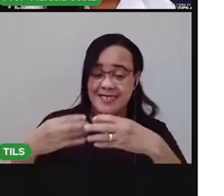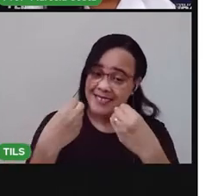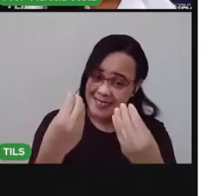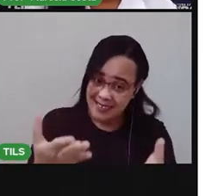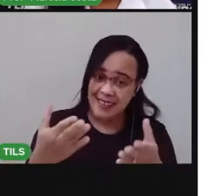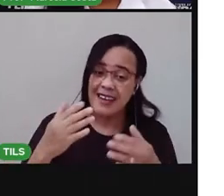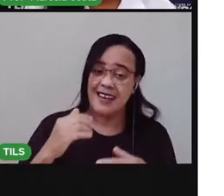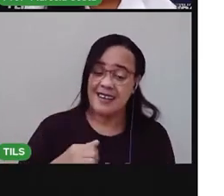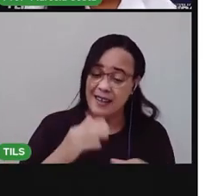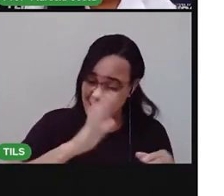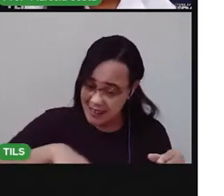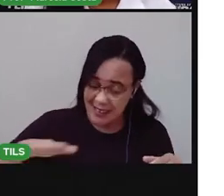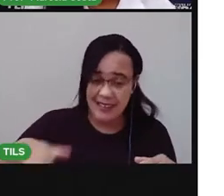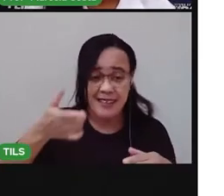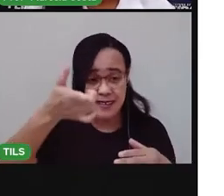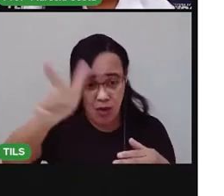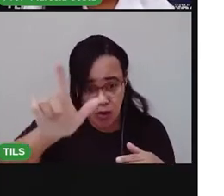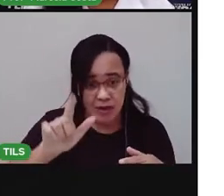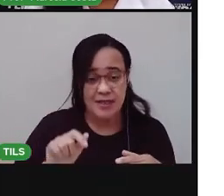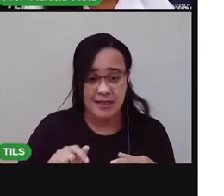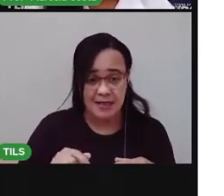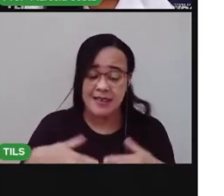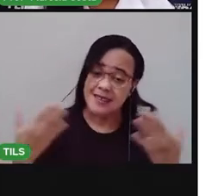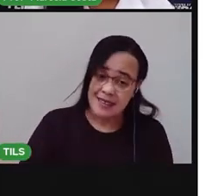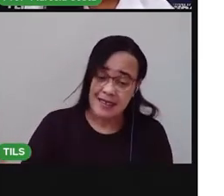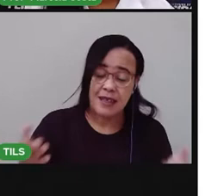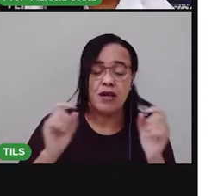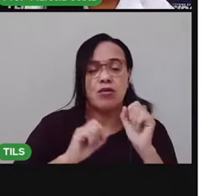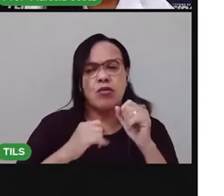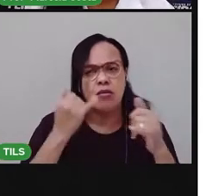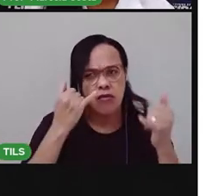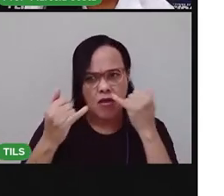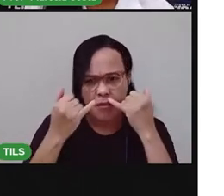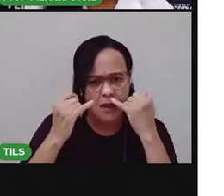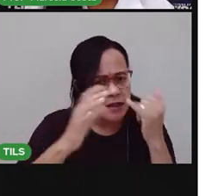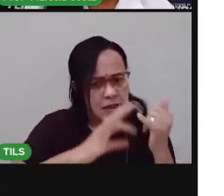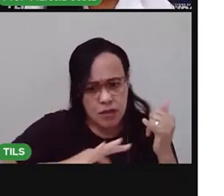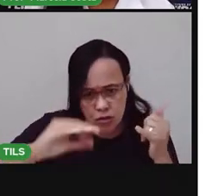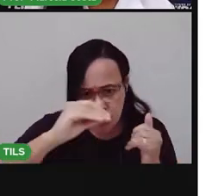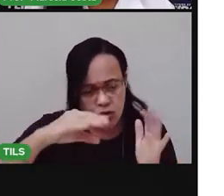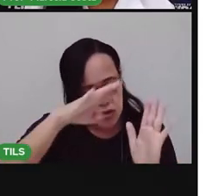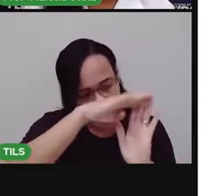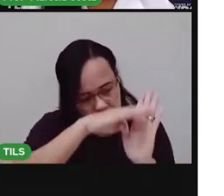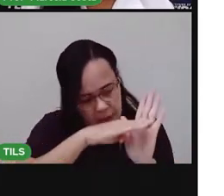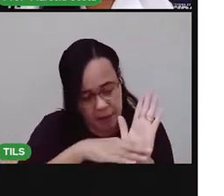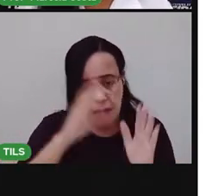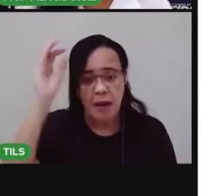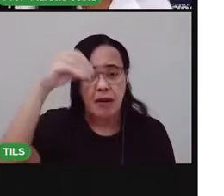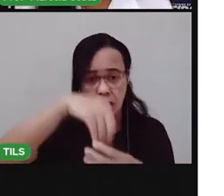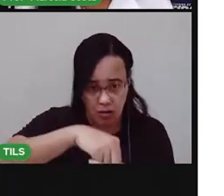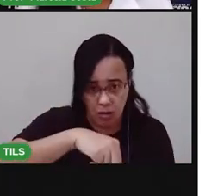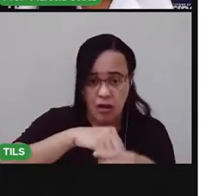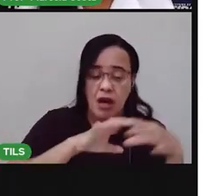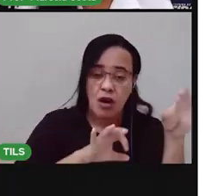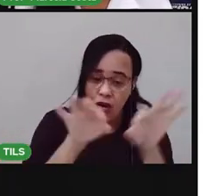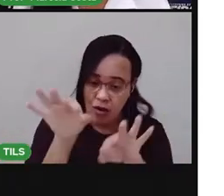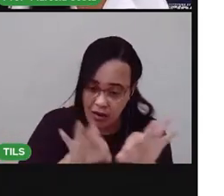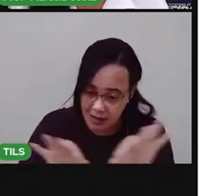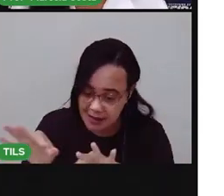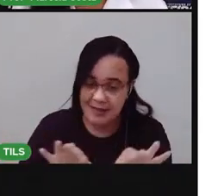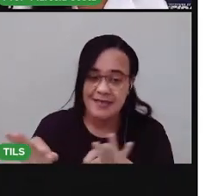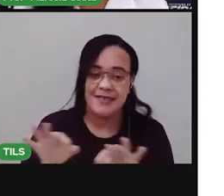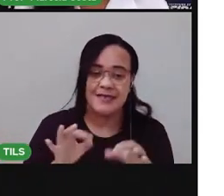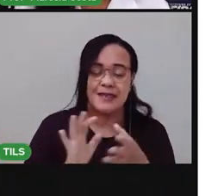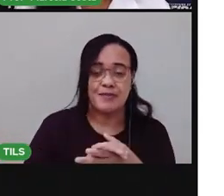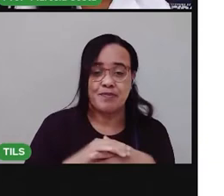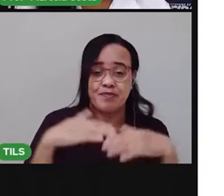Você pode organizar essas informações em uma lista. Vamos ver agora o nome de